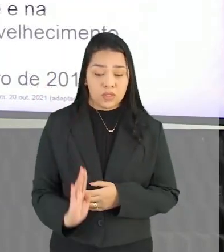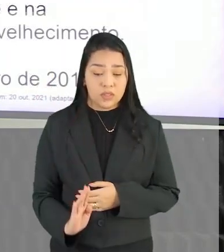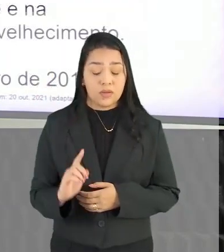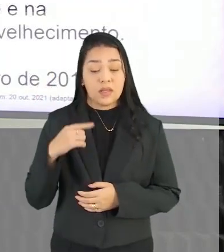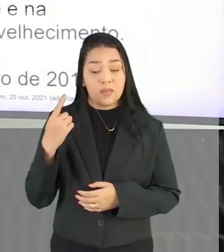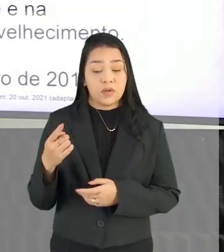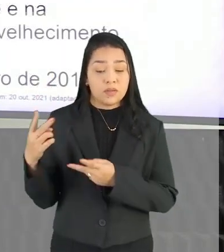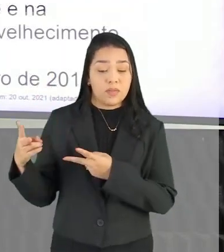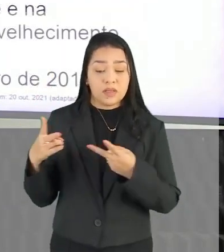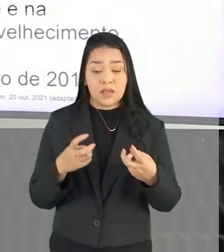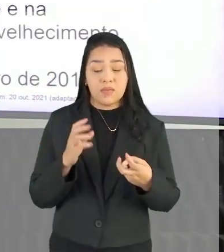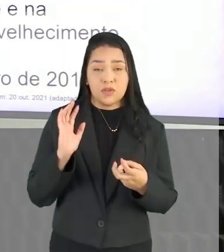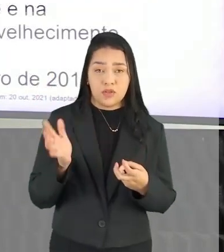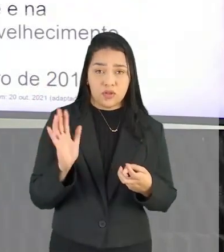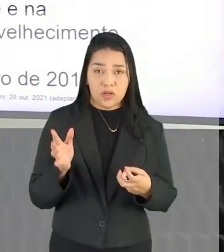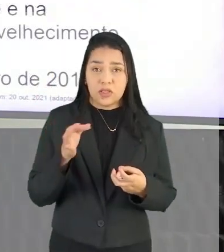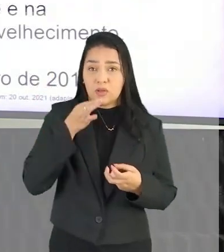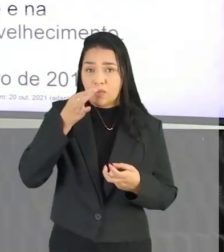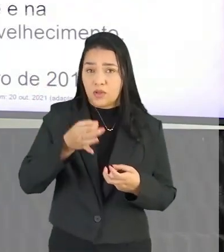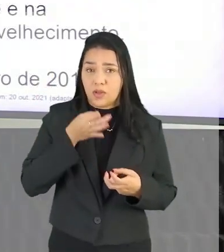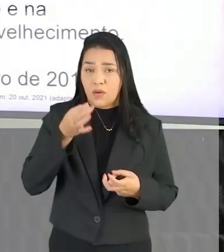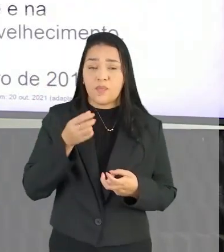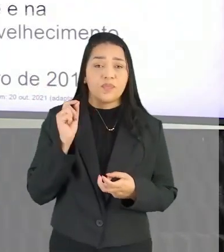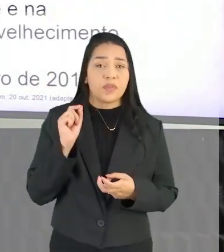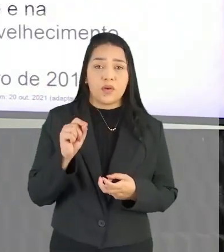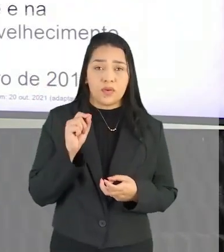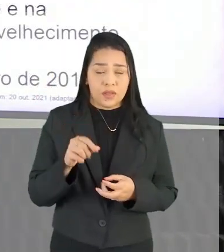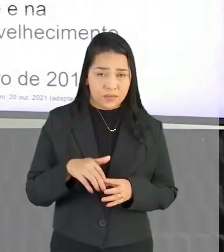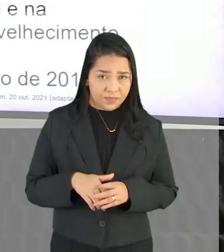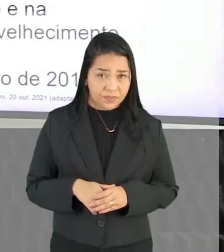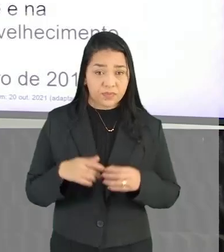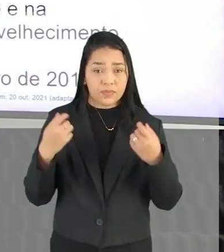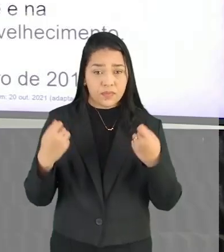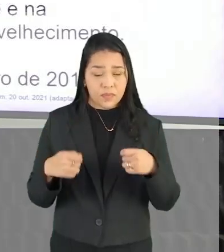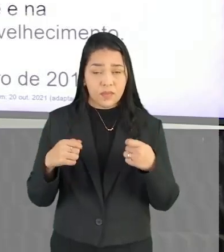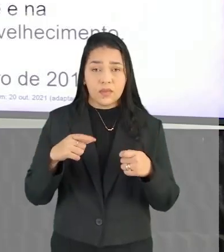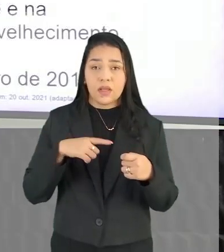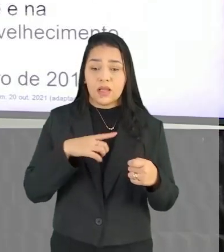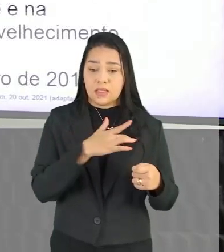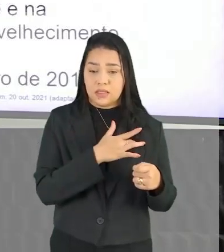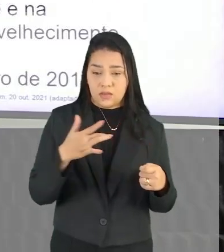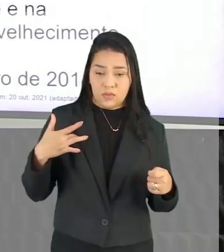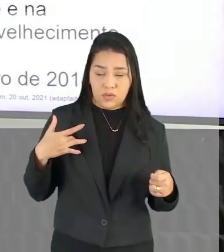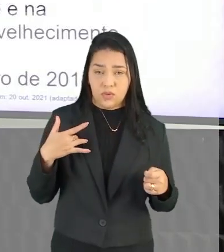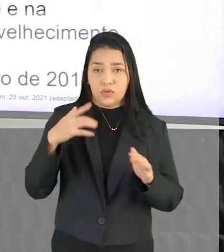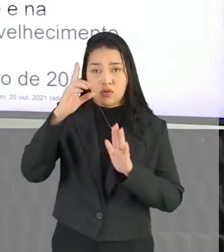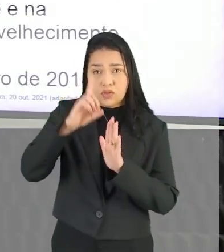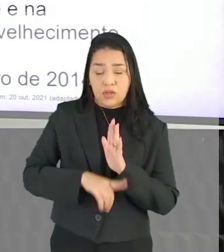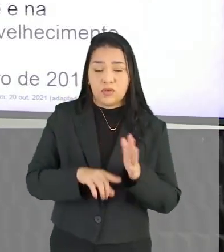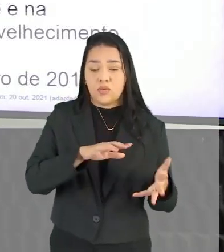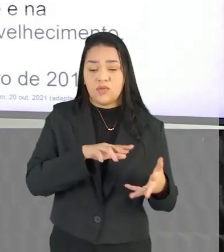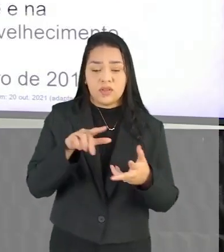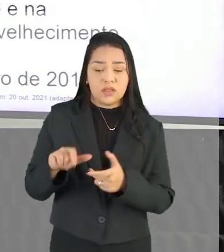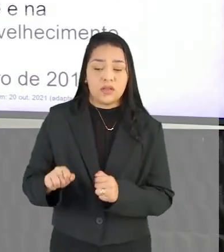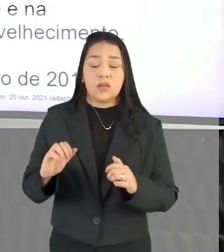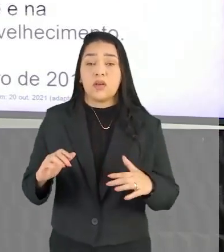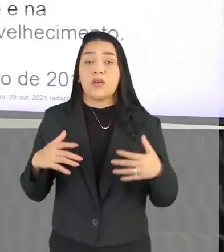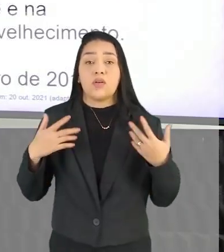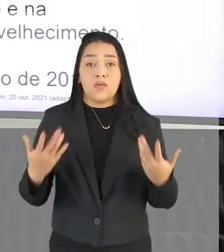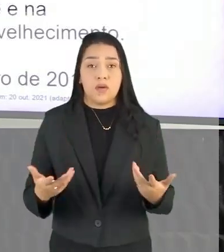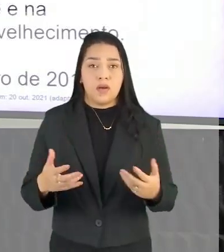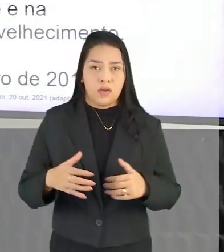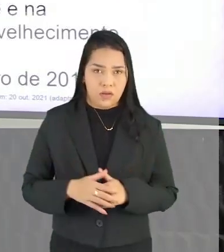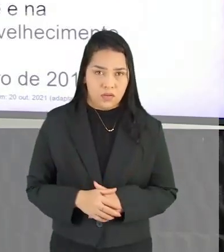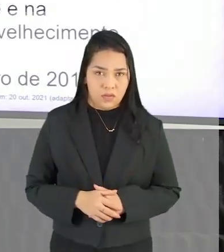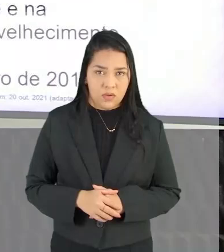depois a gente percebe O autor já sinalizando A sua opinião Que é o que? É preciso garantir A saúde como direito universal Qual a sinalização Do